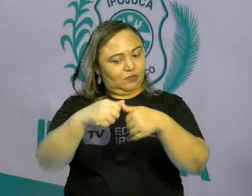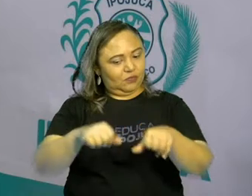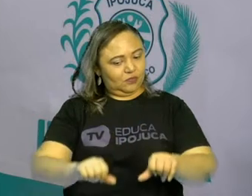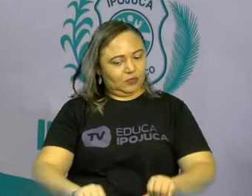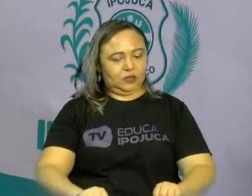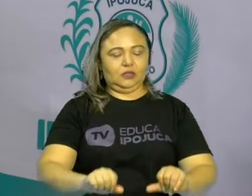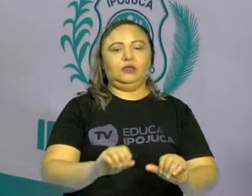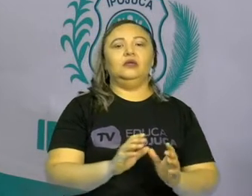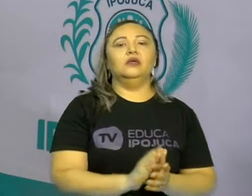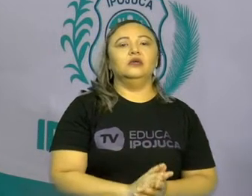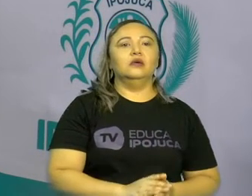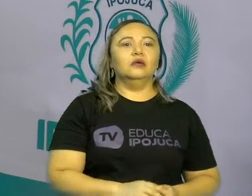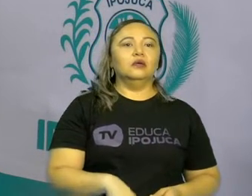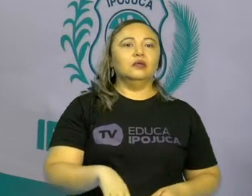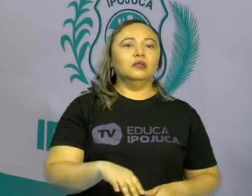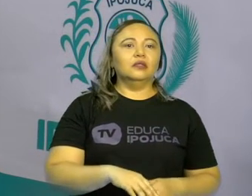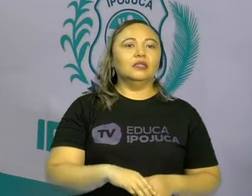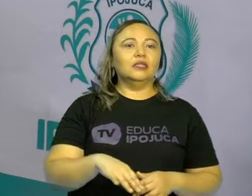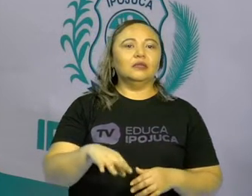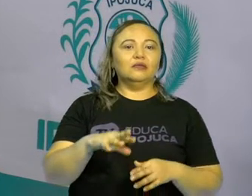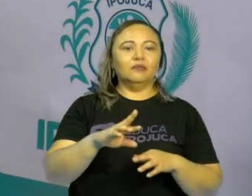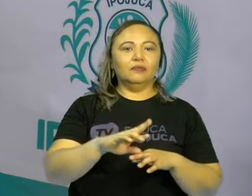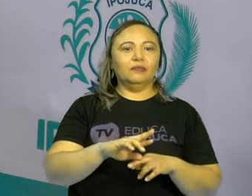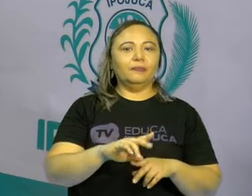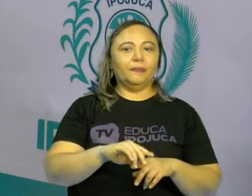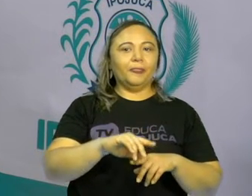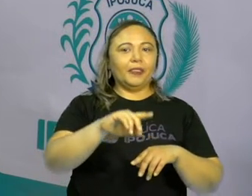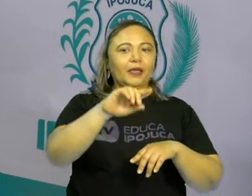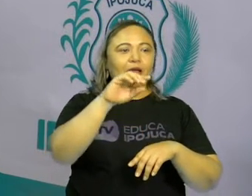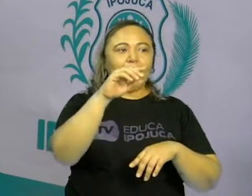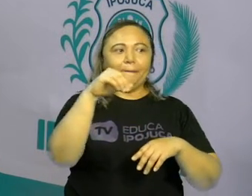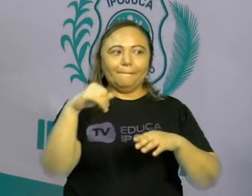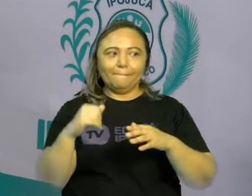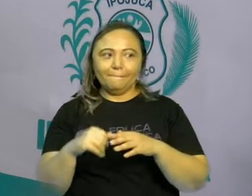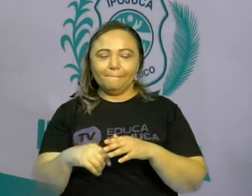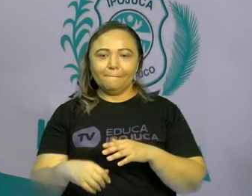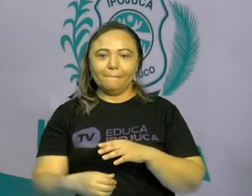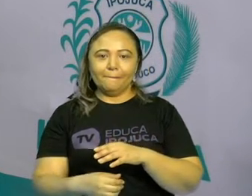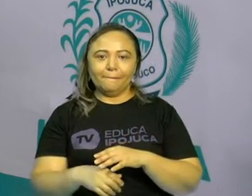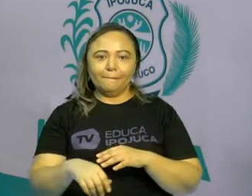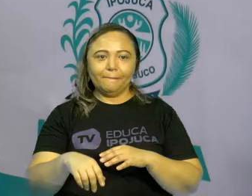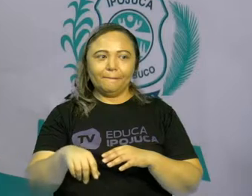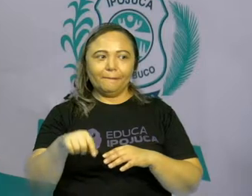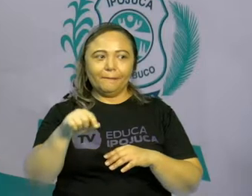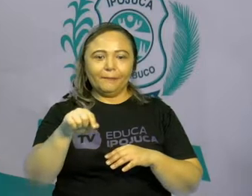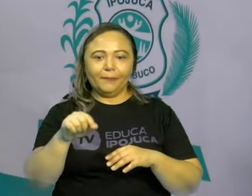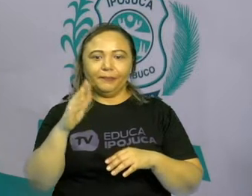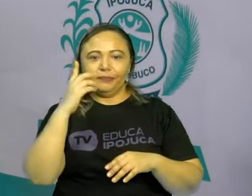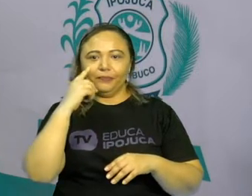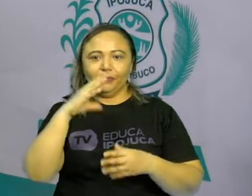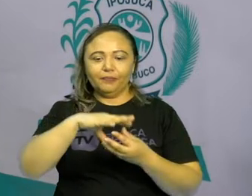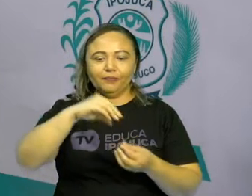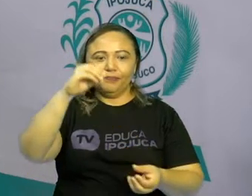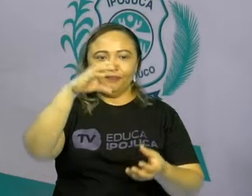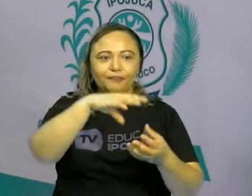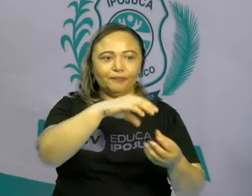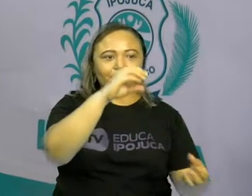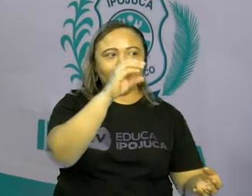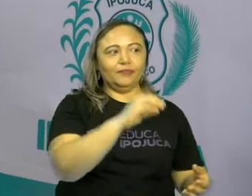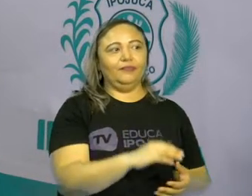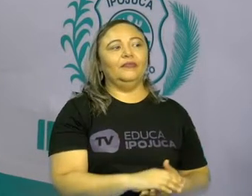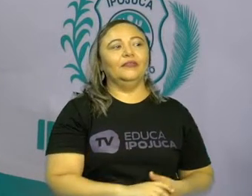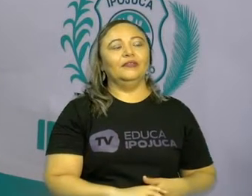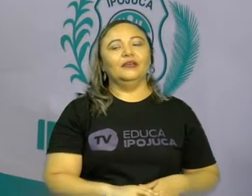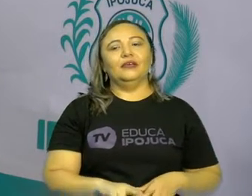Temos o caranguejo que aparece nos manguezais da nossa região.